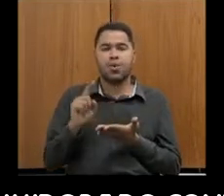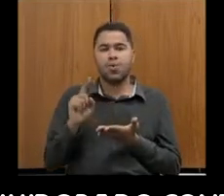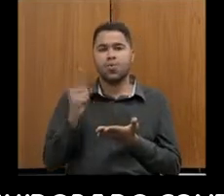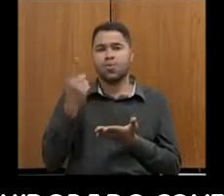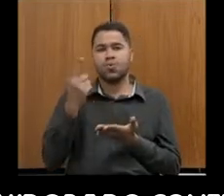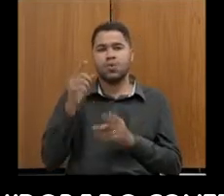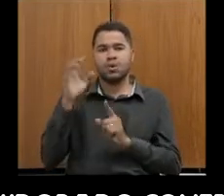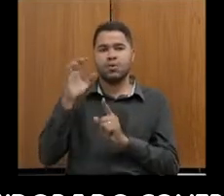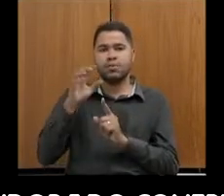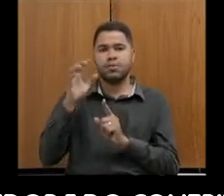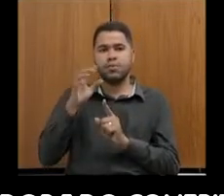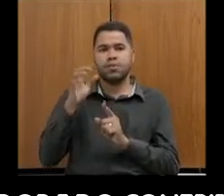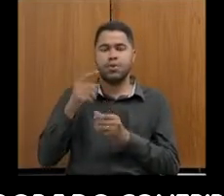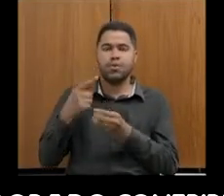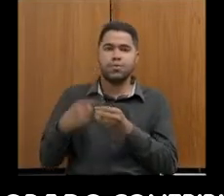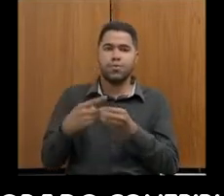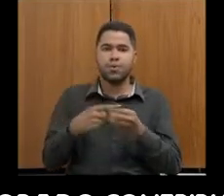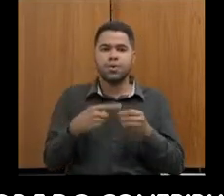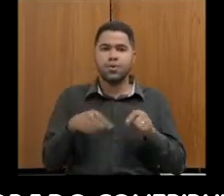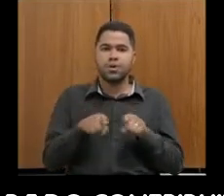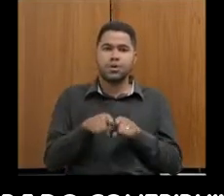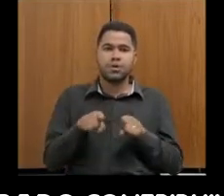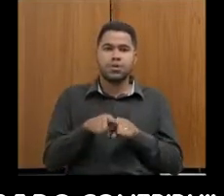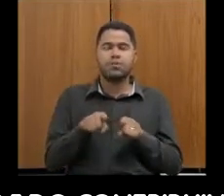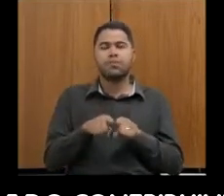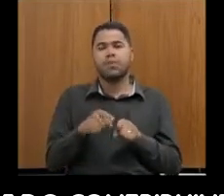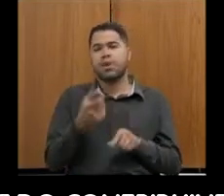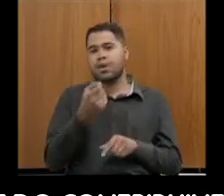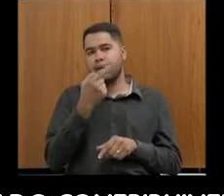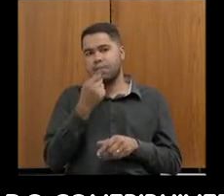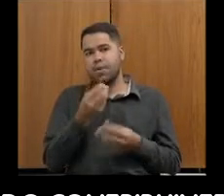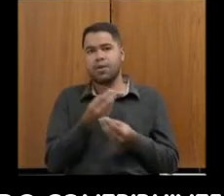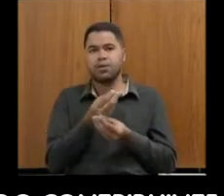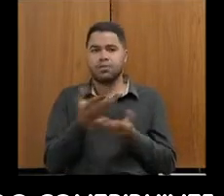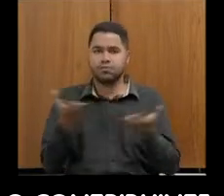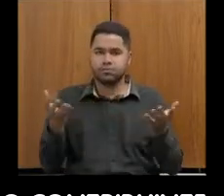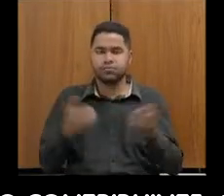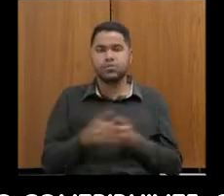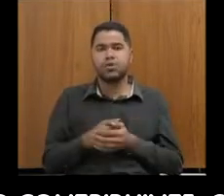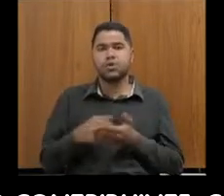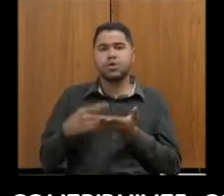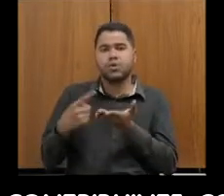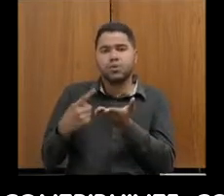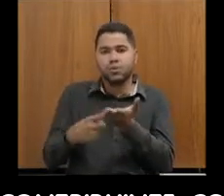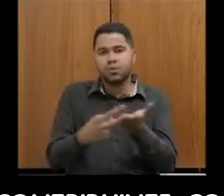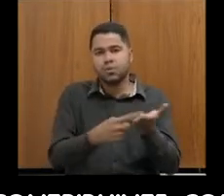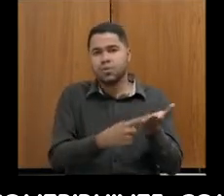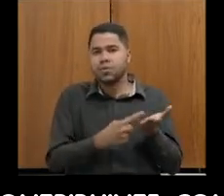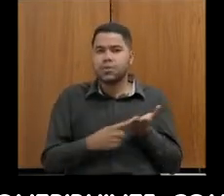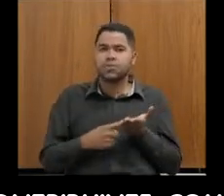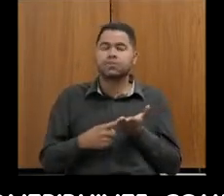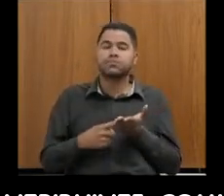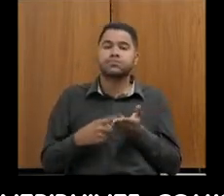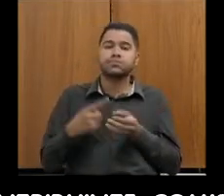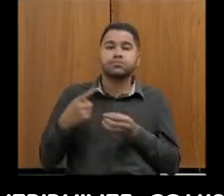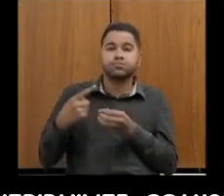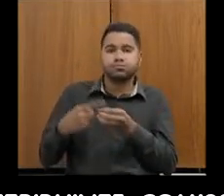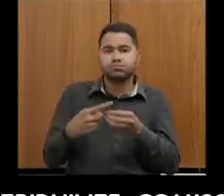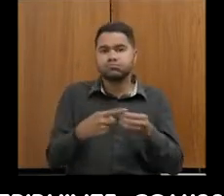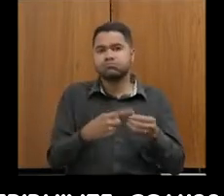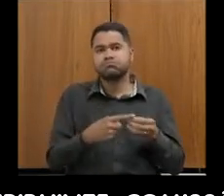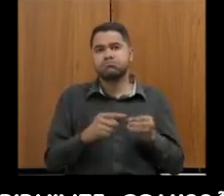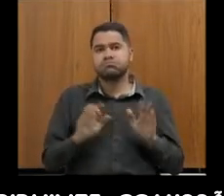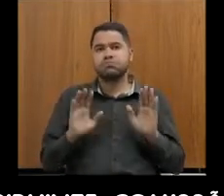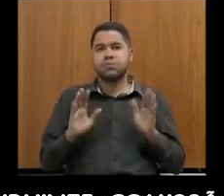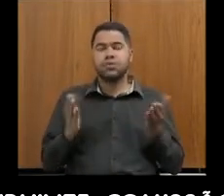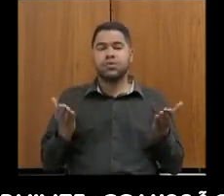em todos os municípios. Teve alguns remédios futuros, como a distribuição do acordo para os municípios, mas não chega de